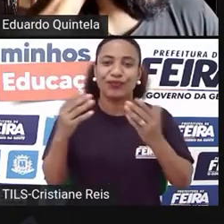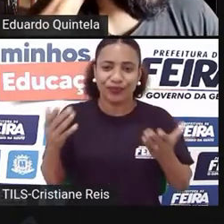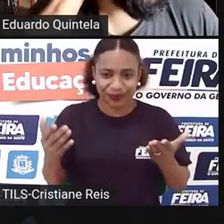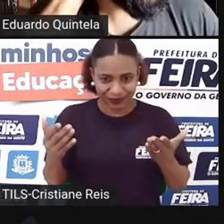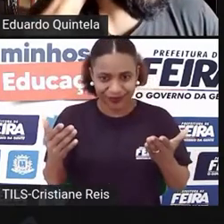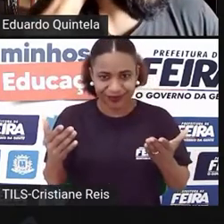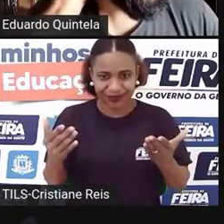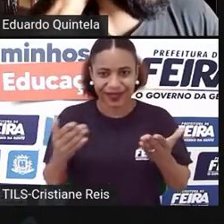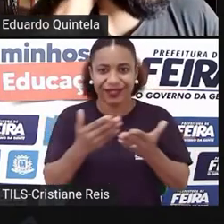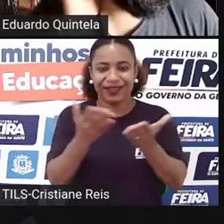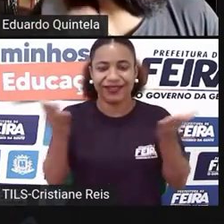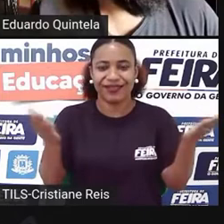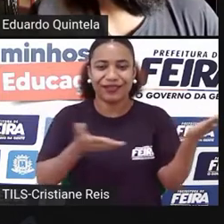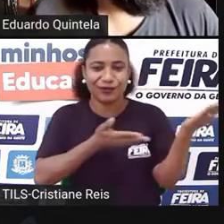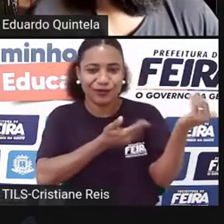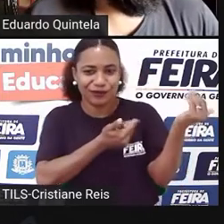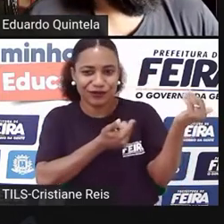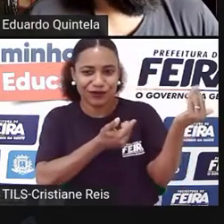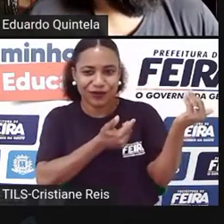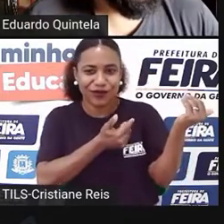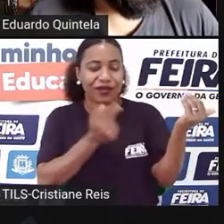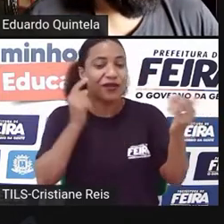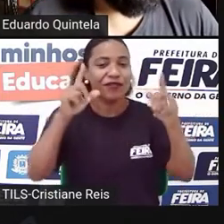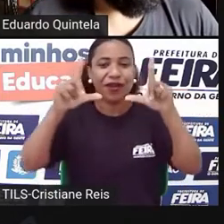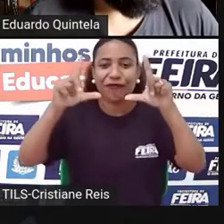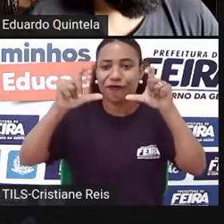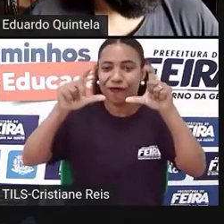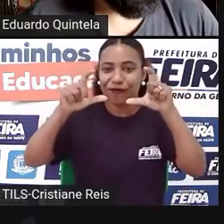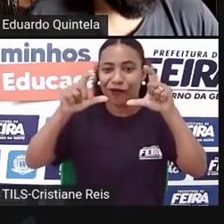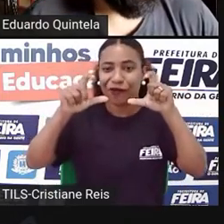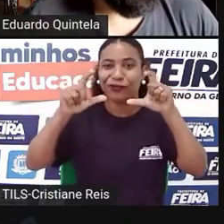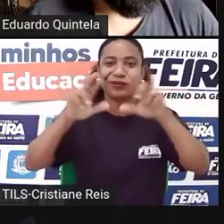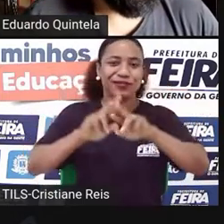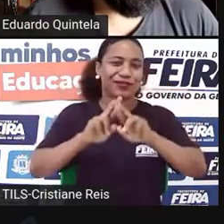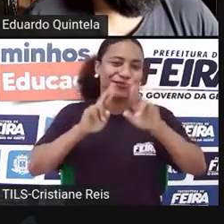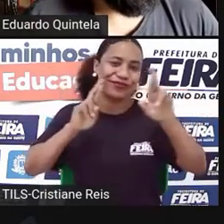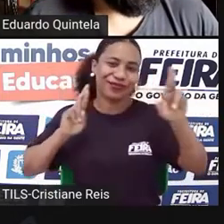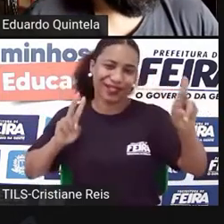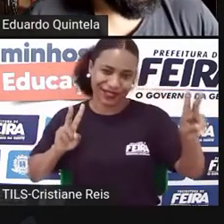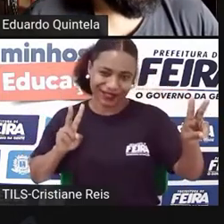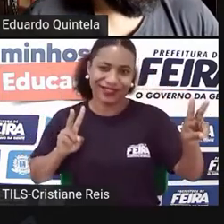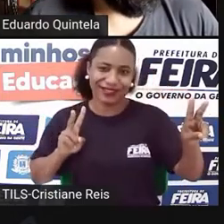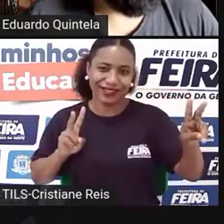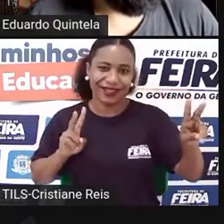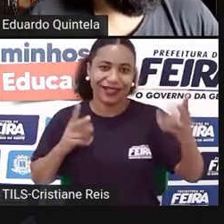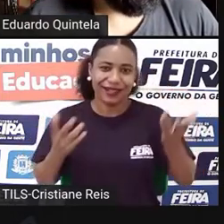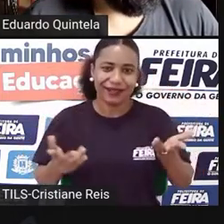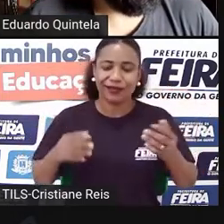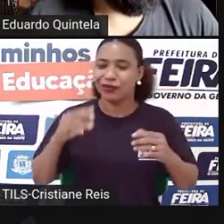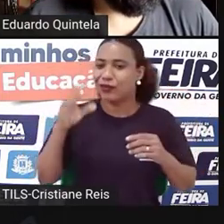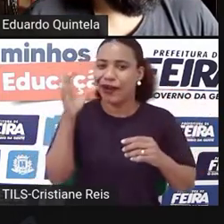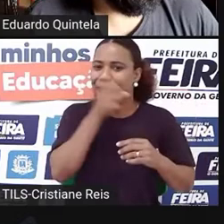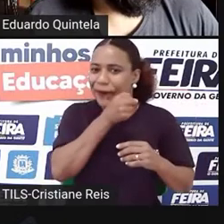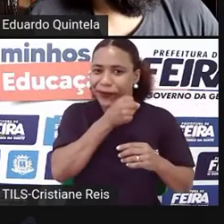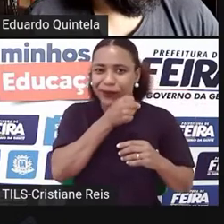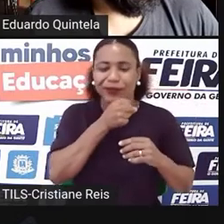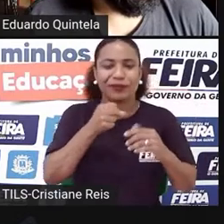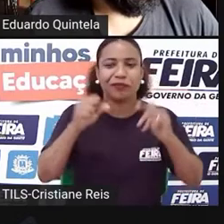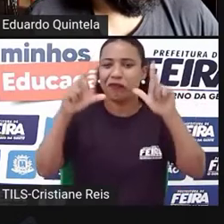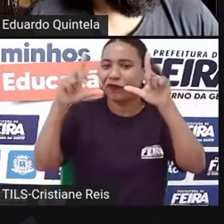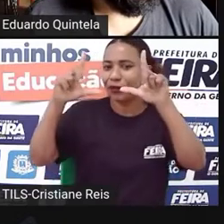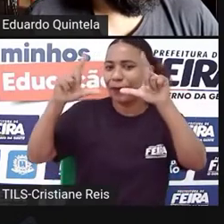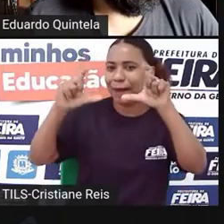geração, por exemplo, crescendo com a fotografia é muito diferente dessa geração agora, que é tudo muito imediato e